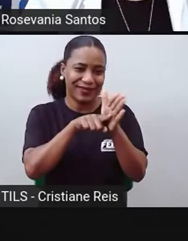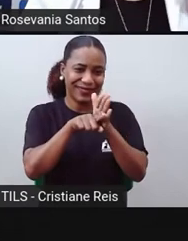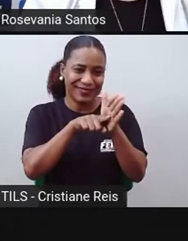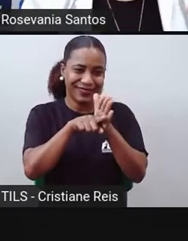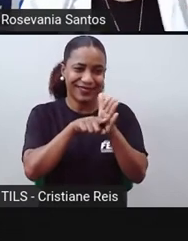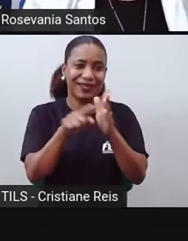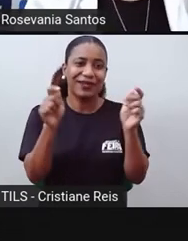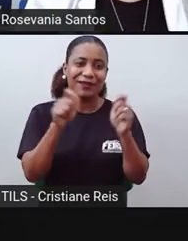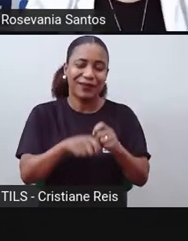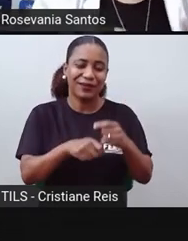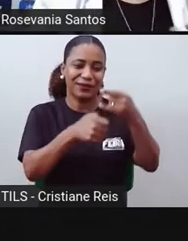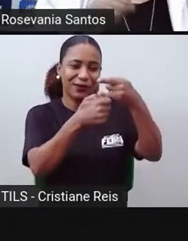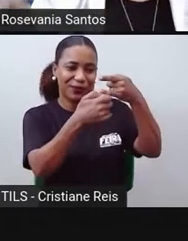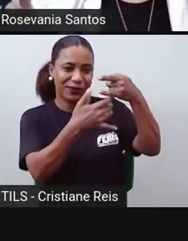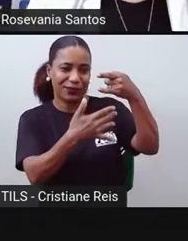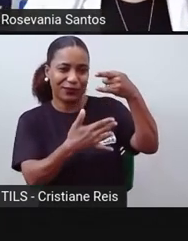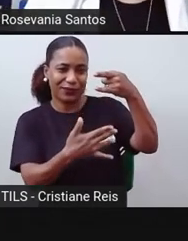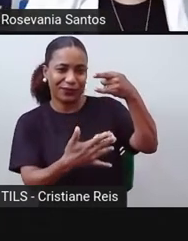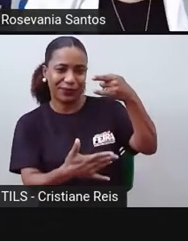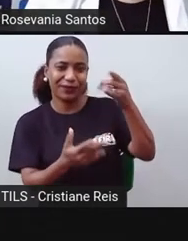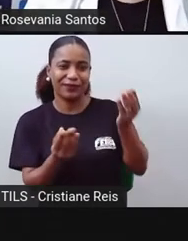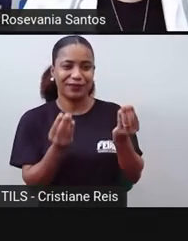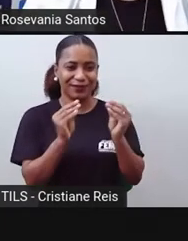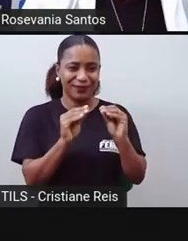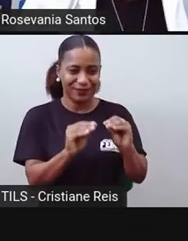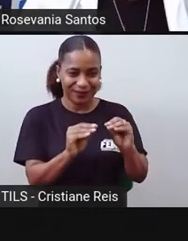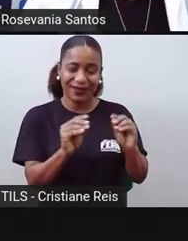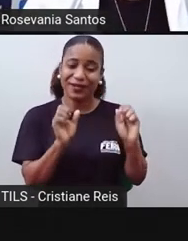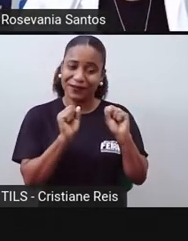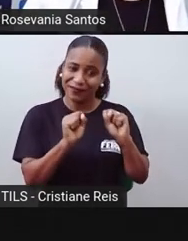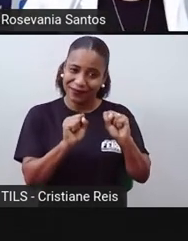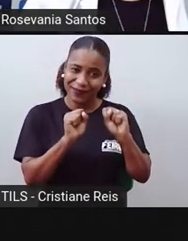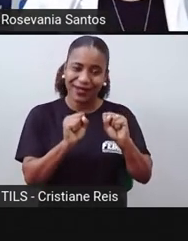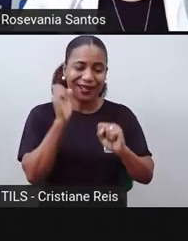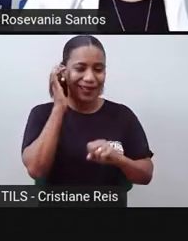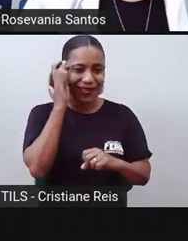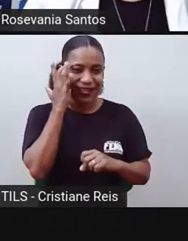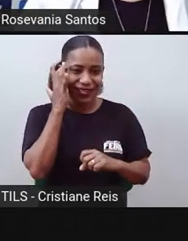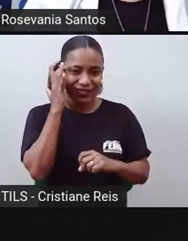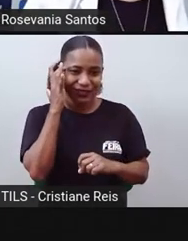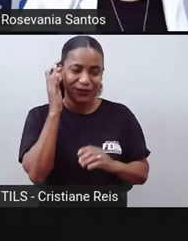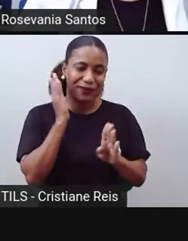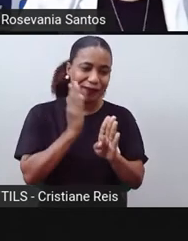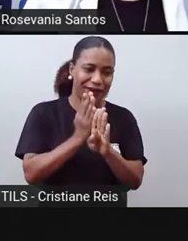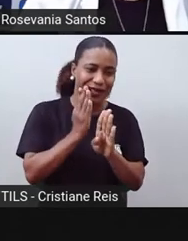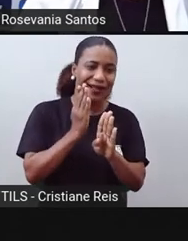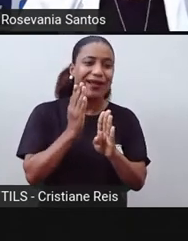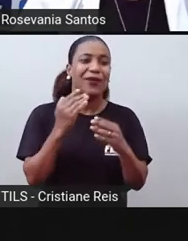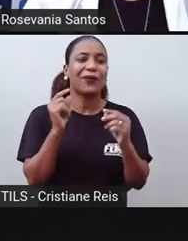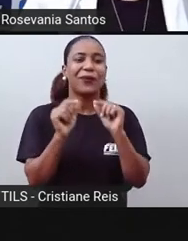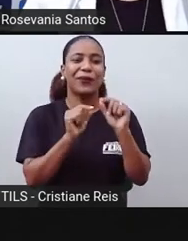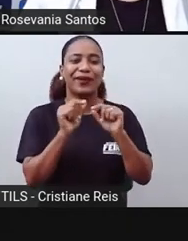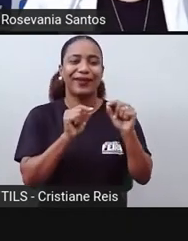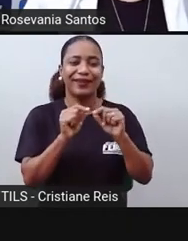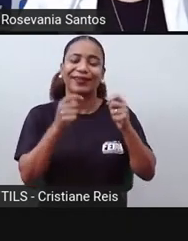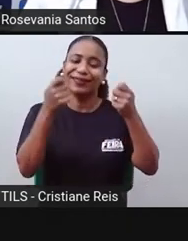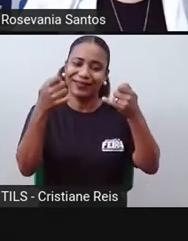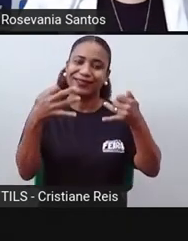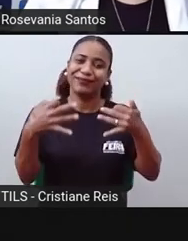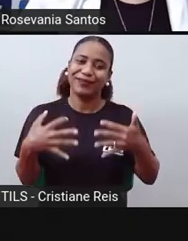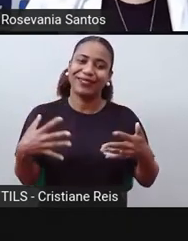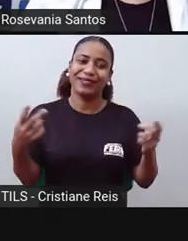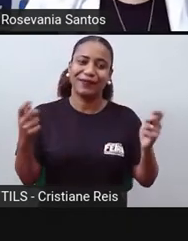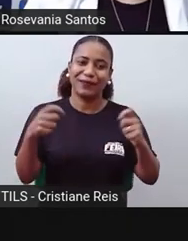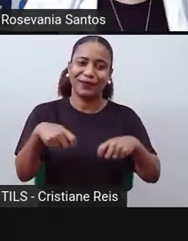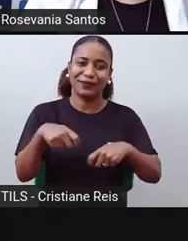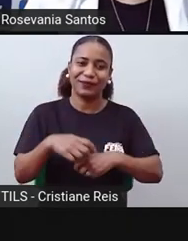comentários e faz um comentáriozinho para a Pro sobre o que você acabou descobrindo. Então, nós temos